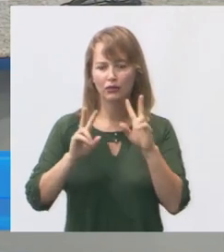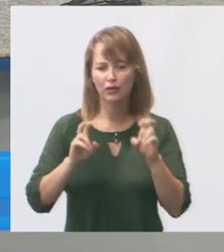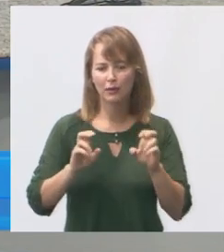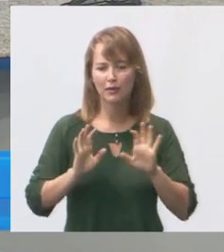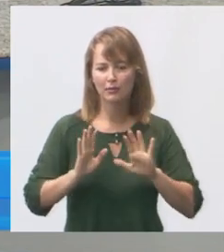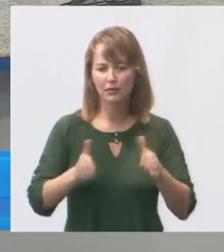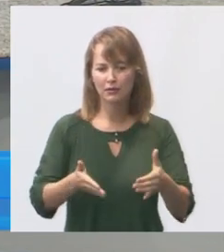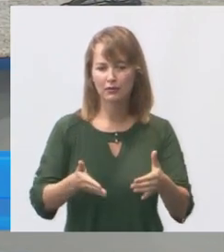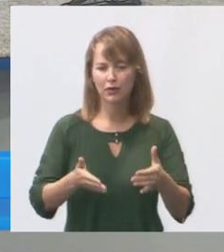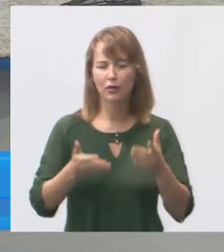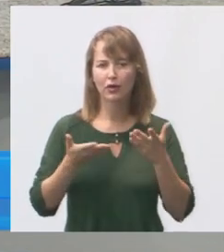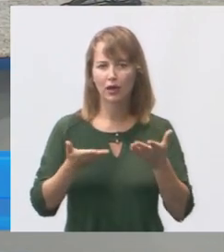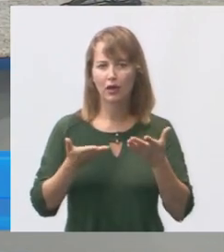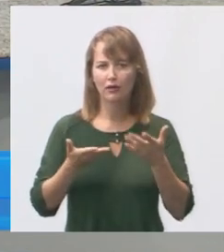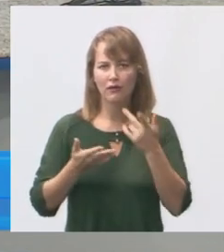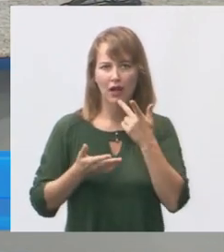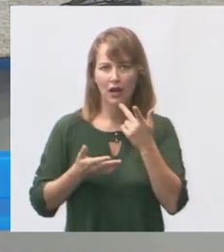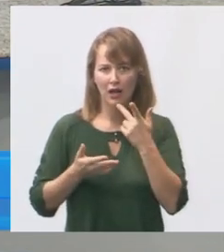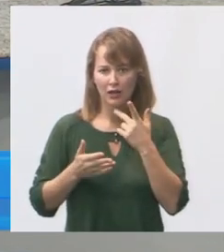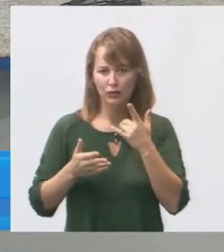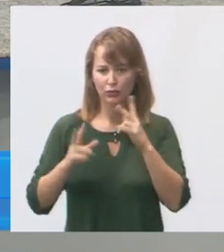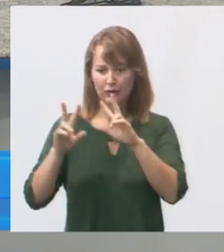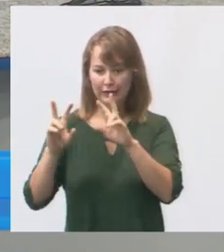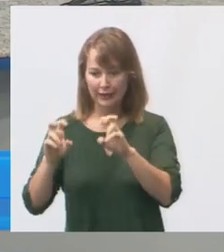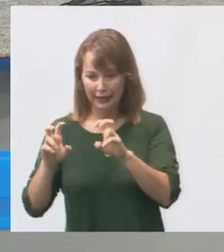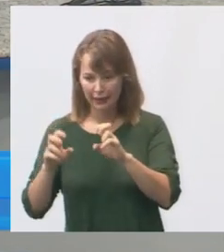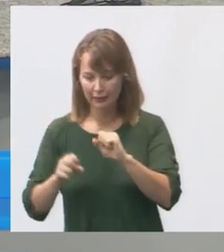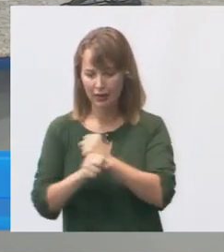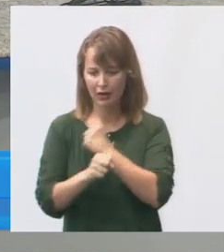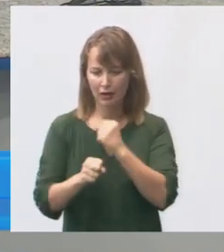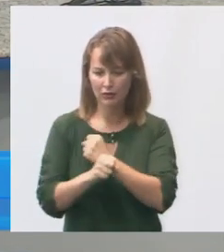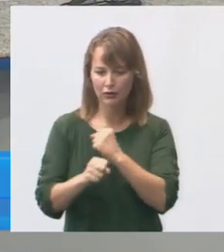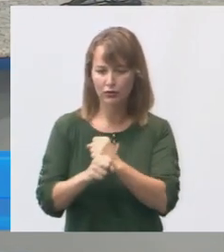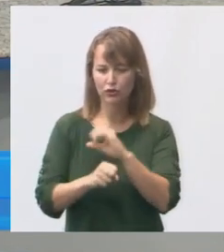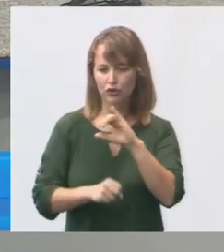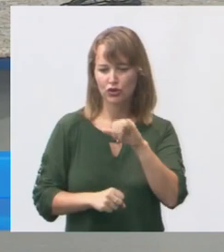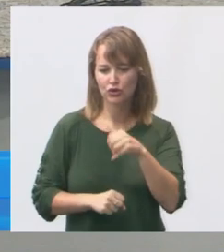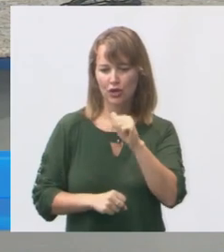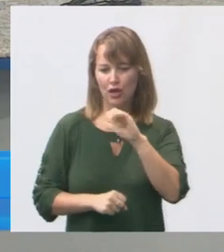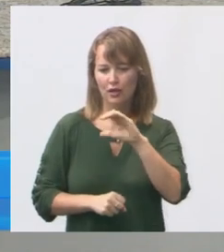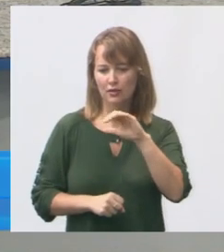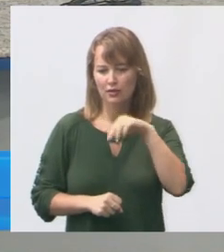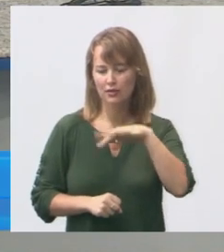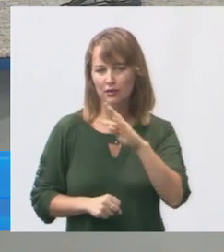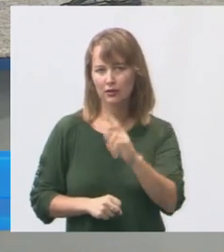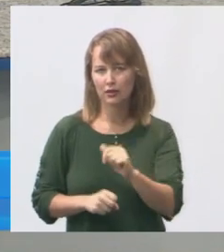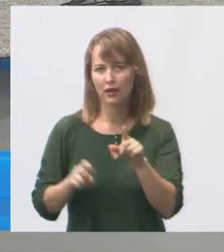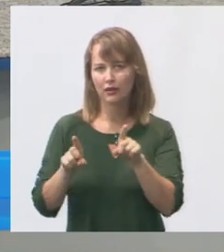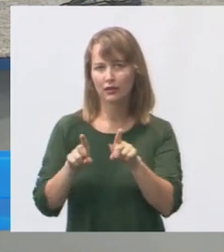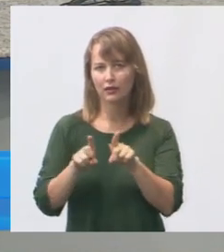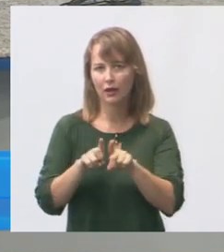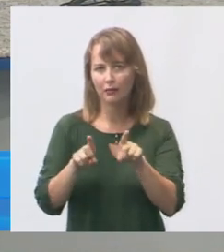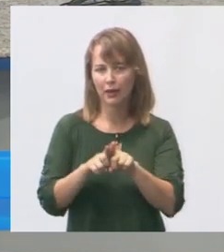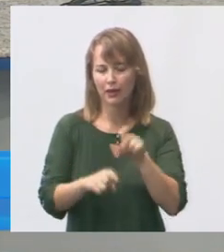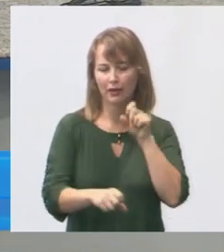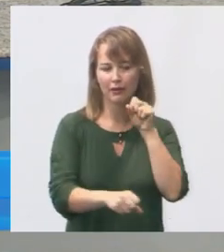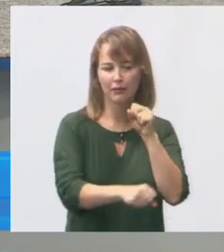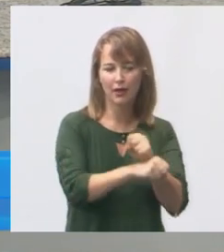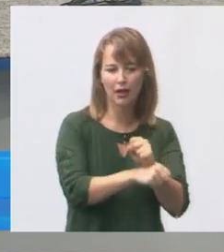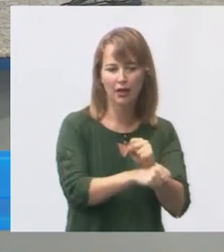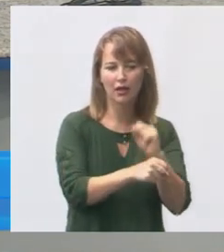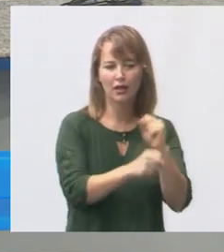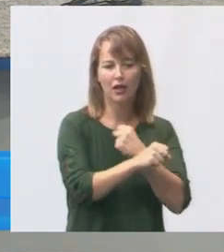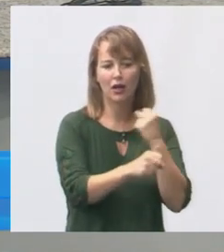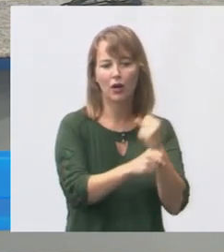Eu quero tratar desse assunto, que é a obra do Jacinta, tratar da paralisação da